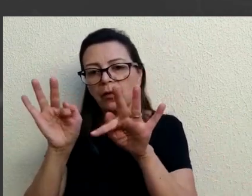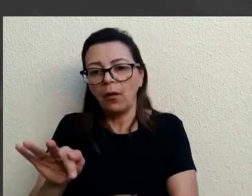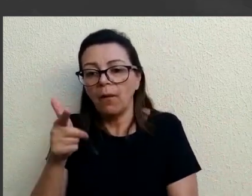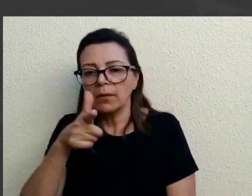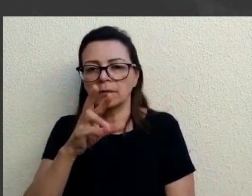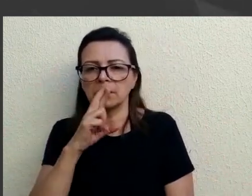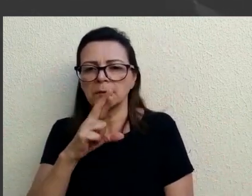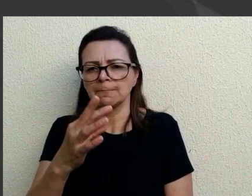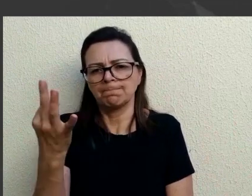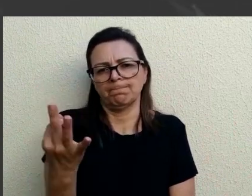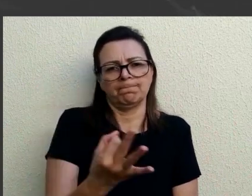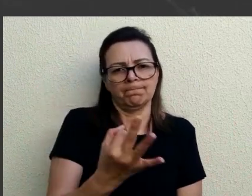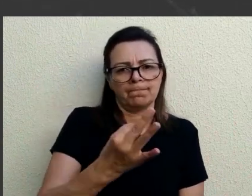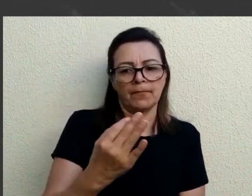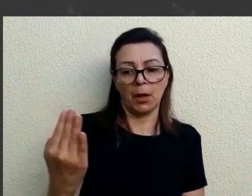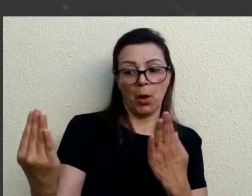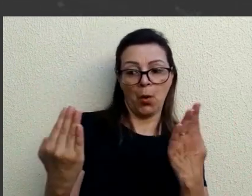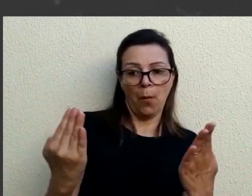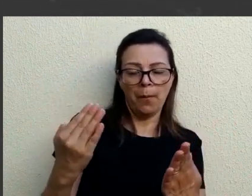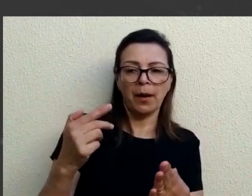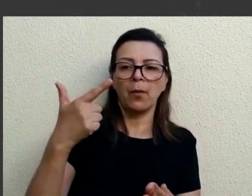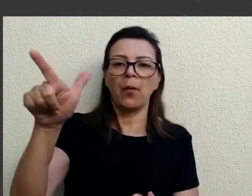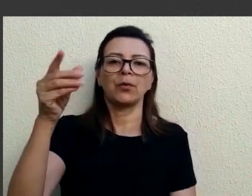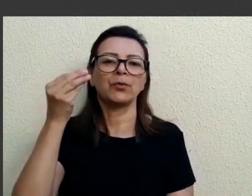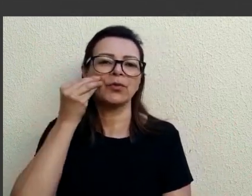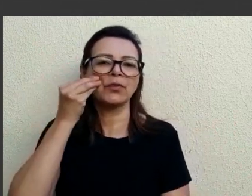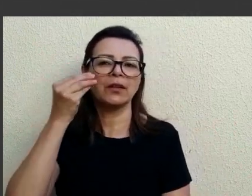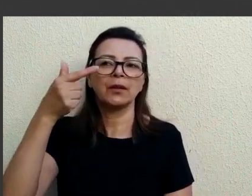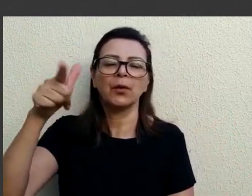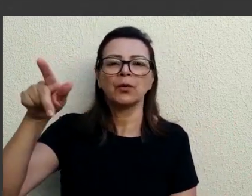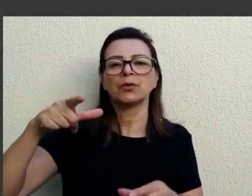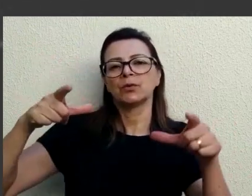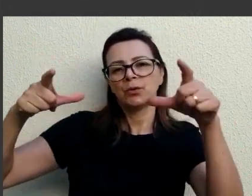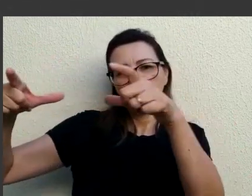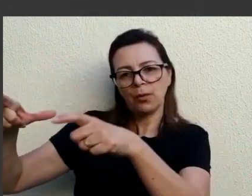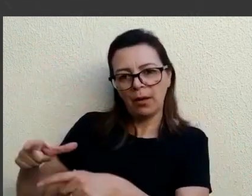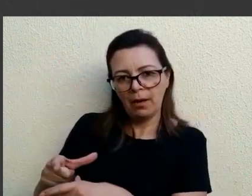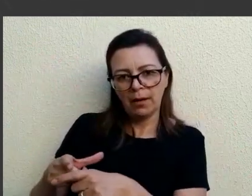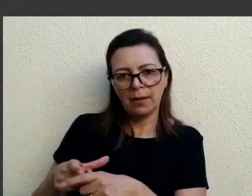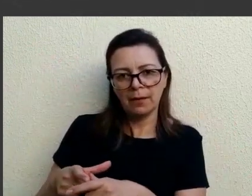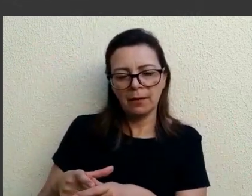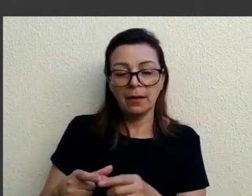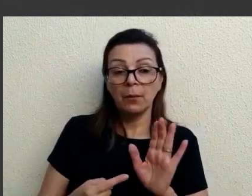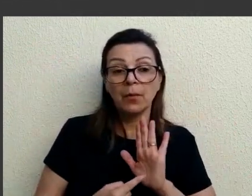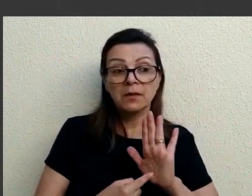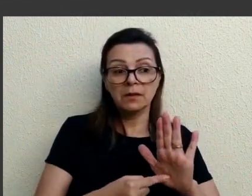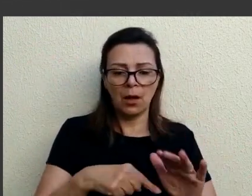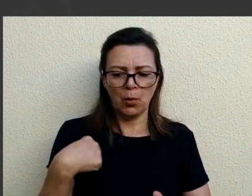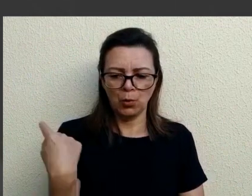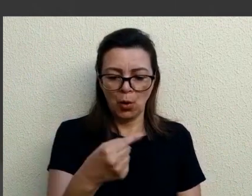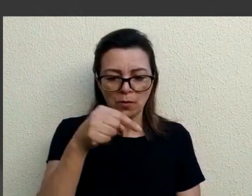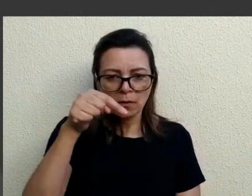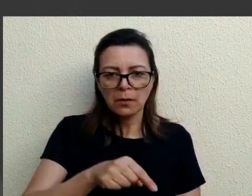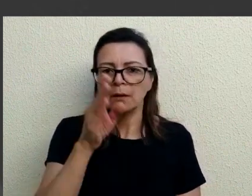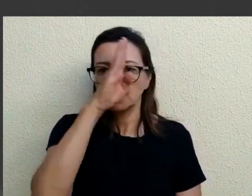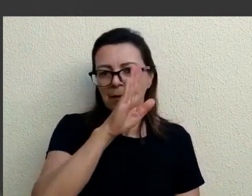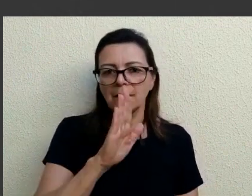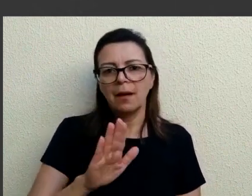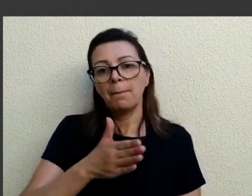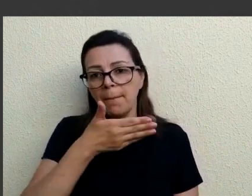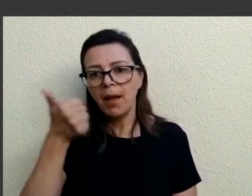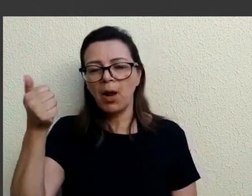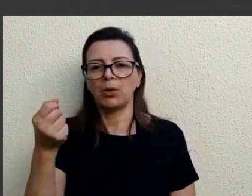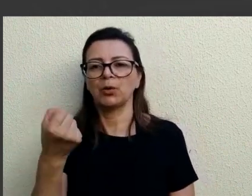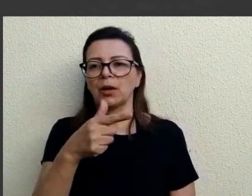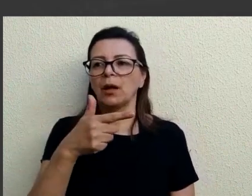resultado fidedigno e comparar com outros testes que vem de fora e dizer olha o que a gente está fazendo é melhor do que está sendo importado